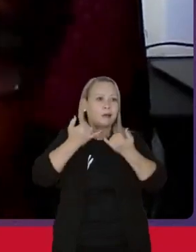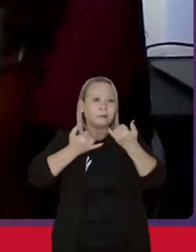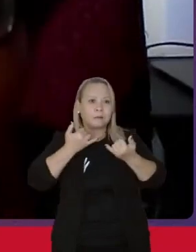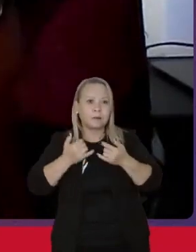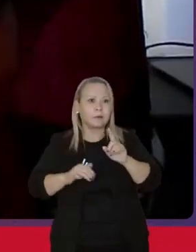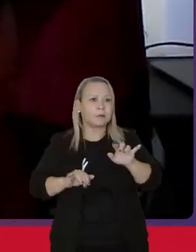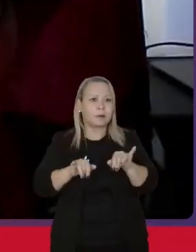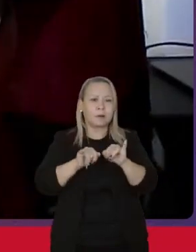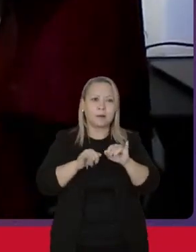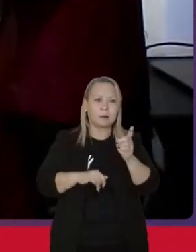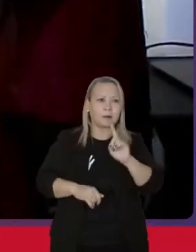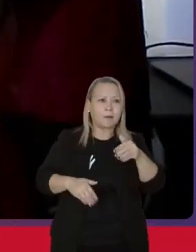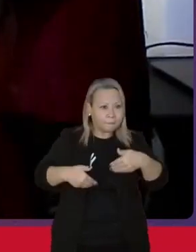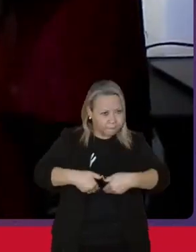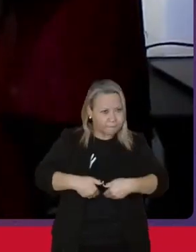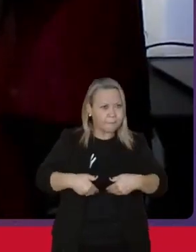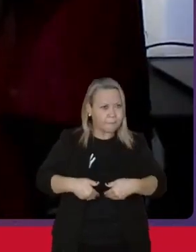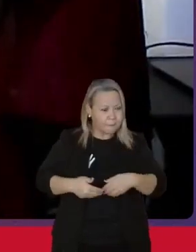É por fome.